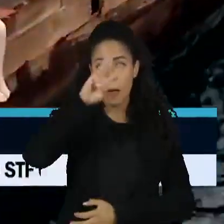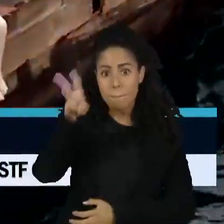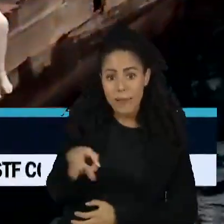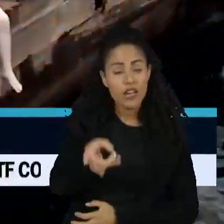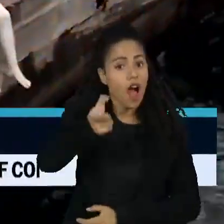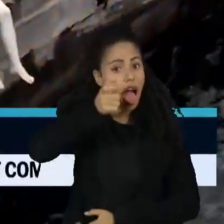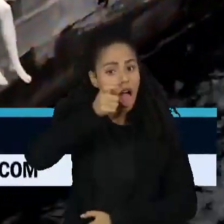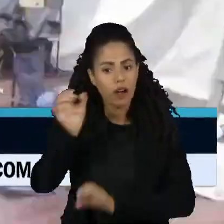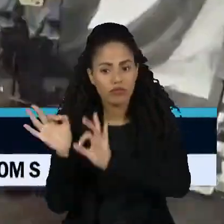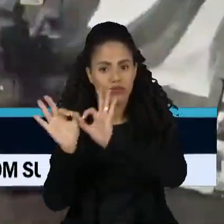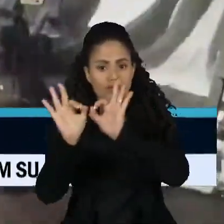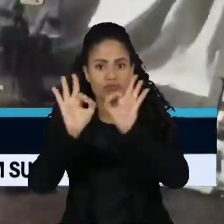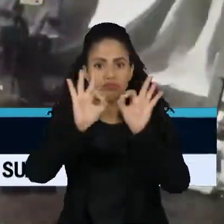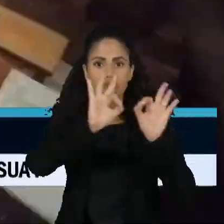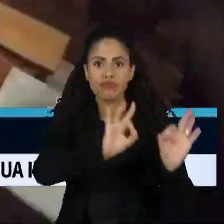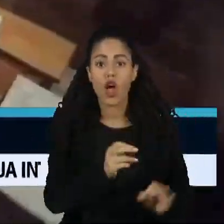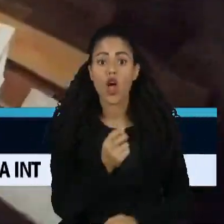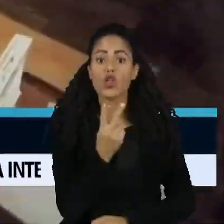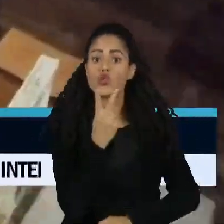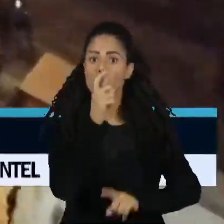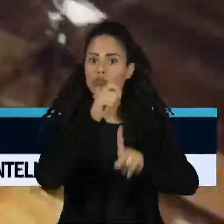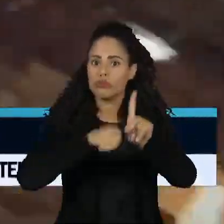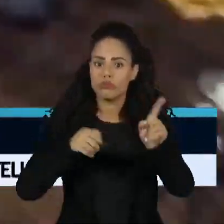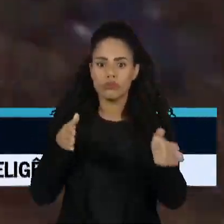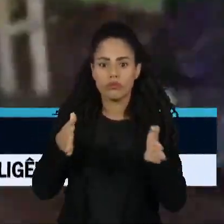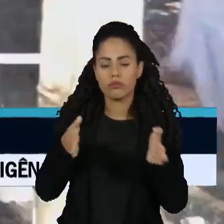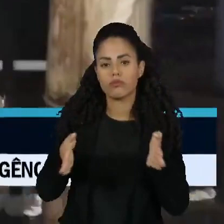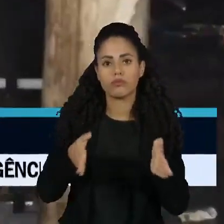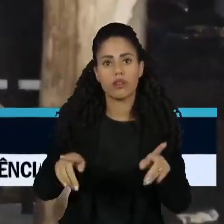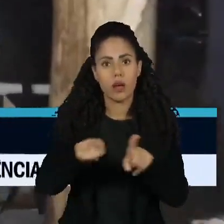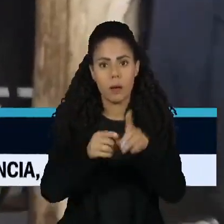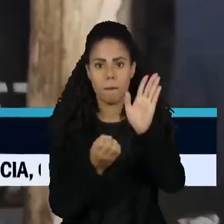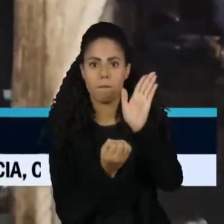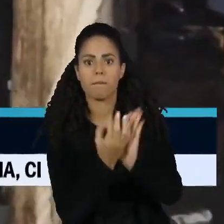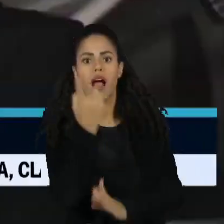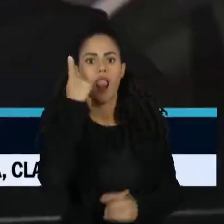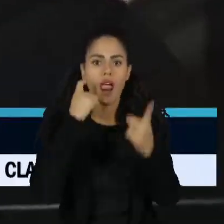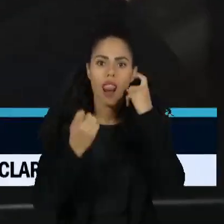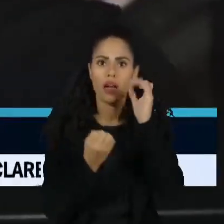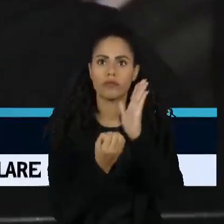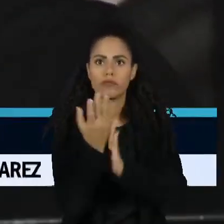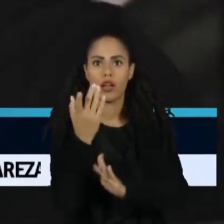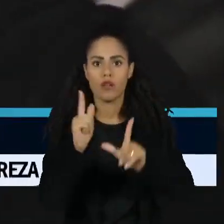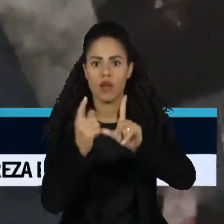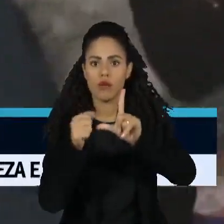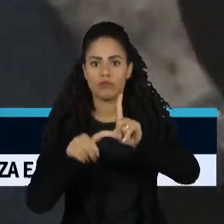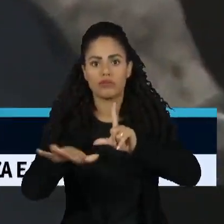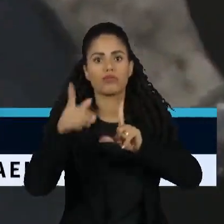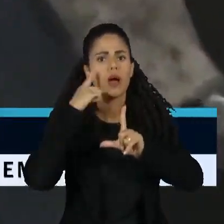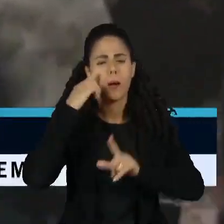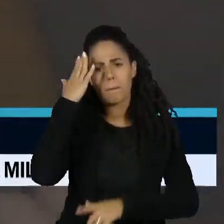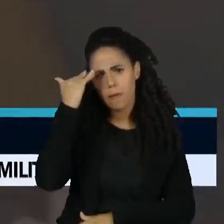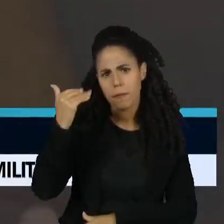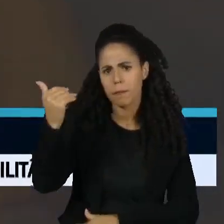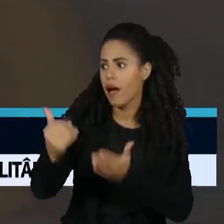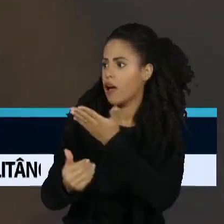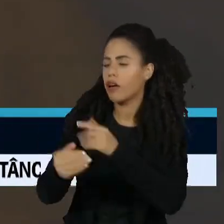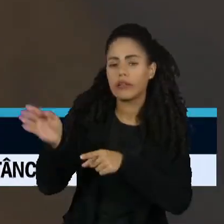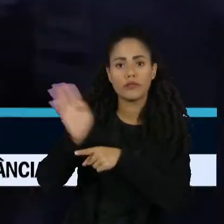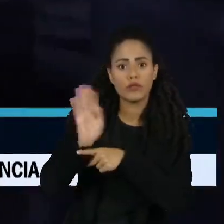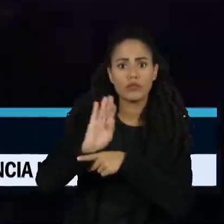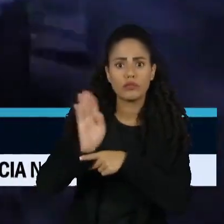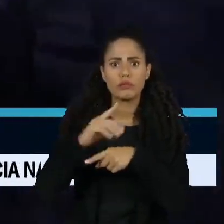de visualizações em menos de dois meses. O criador de conteúdo, o MrBeast, ficou conhecido por esses vídeos